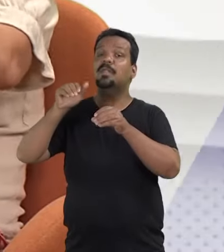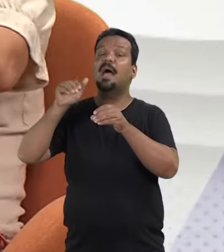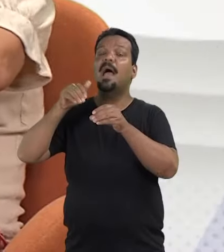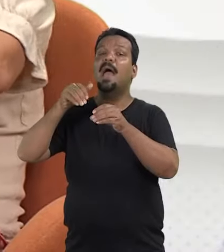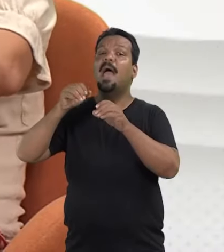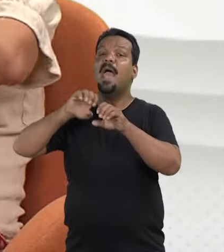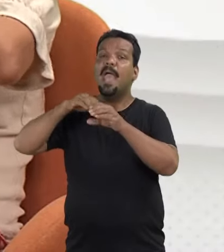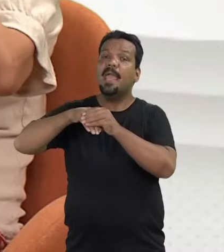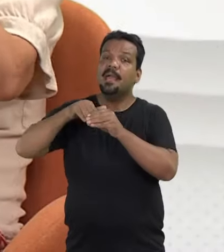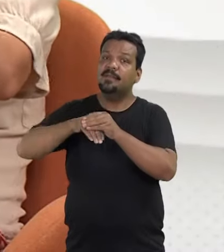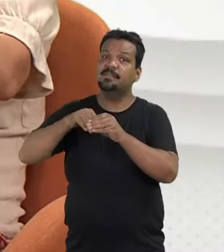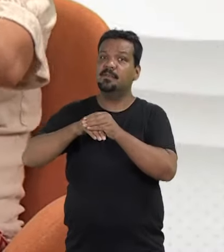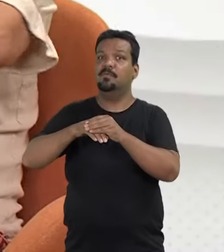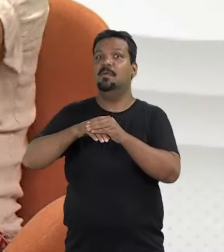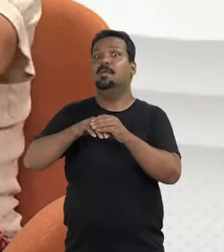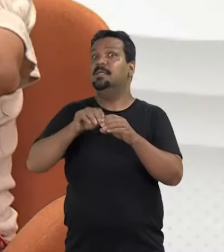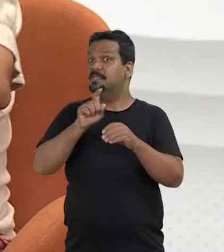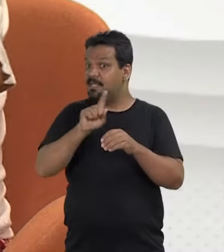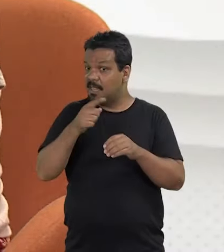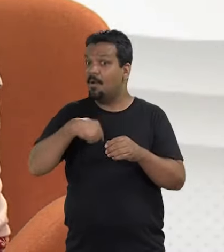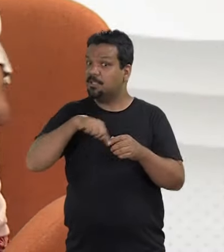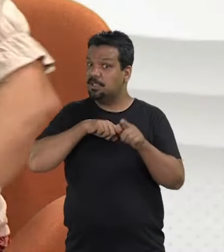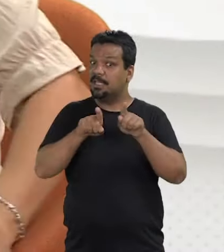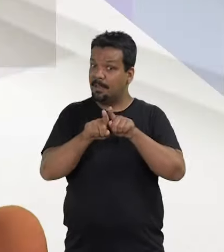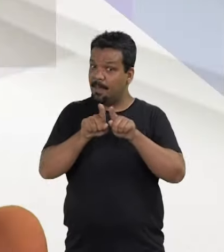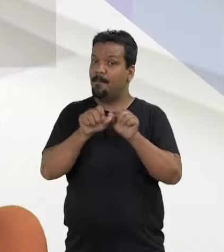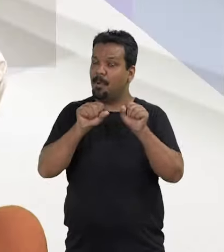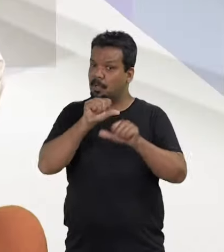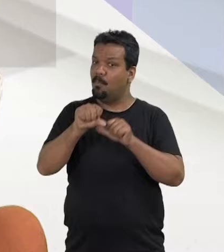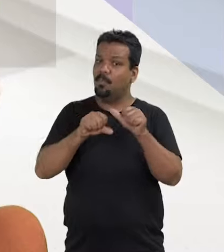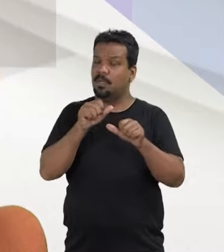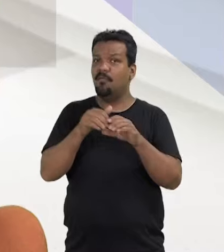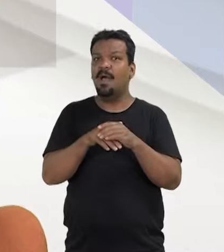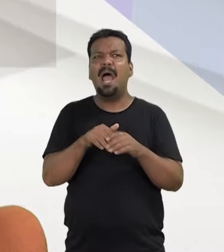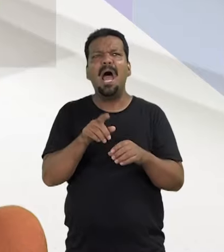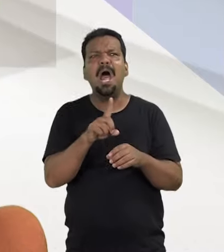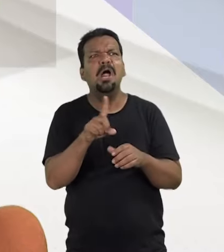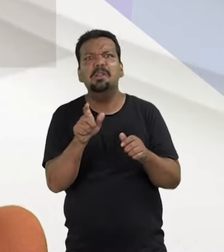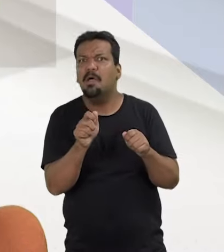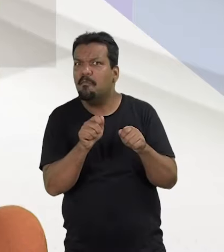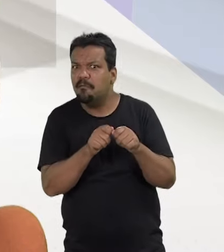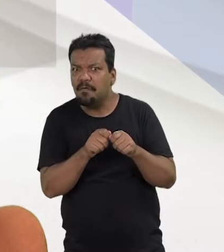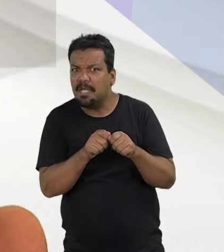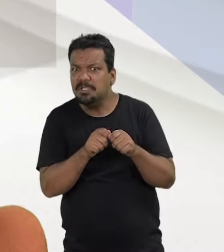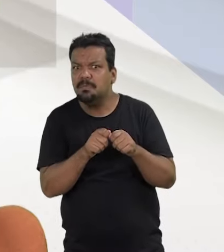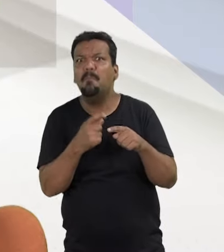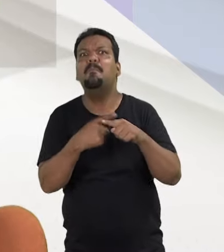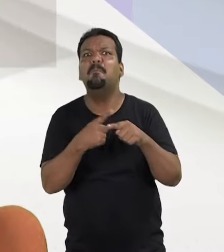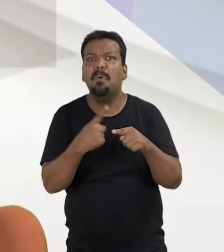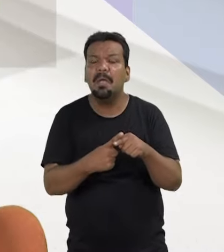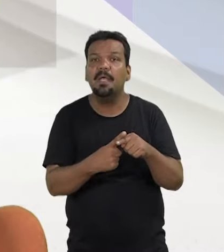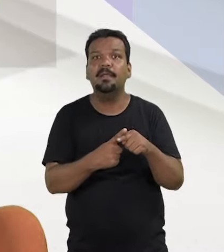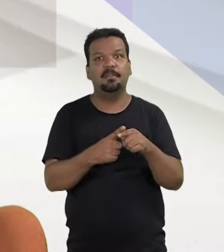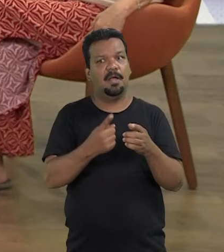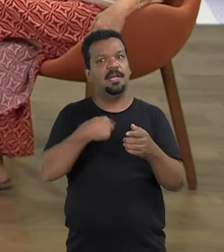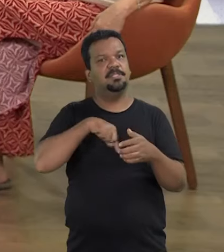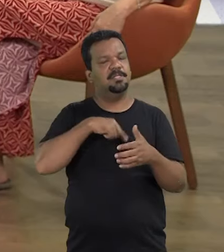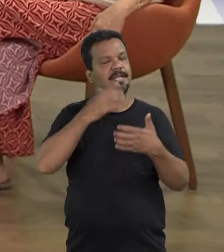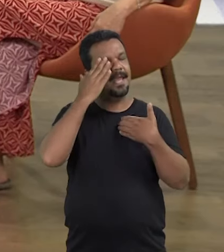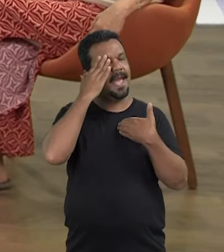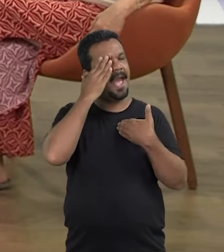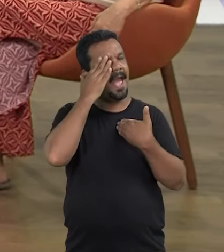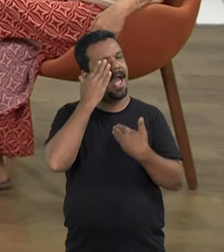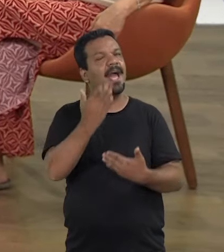e se está tudo certo, porque senão a gente também pode mudar o voto. E se não cumpre, por que não cumpre? Essa é uma questão que precisa também ser dita.